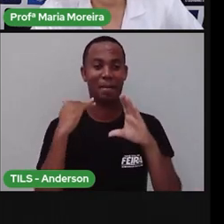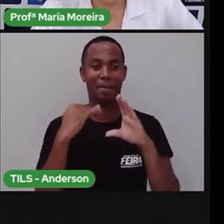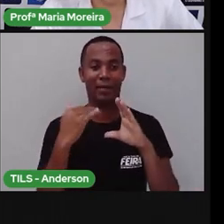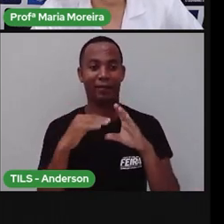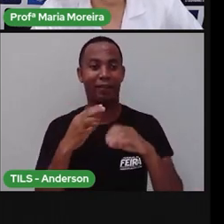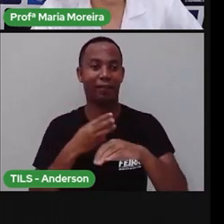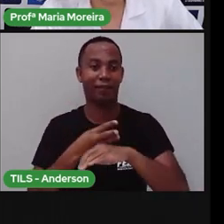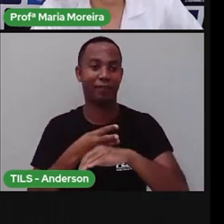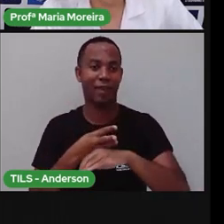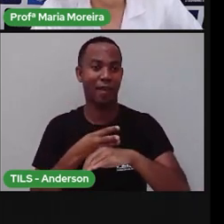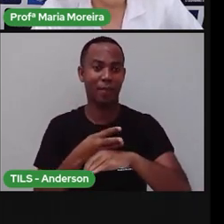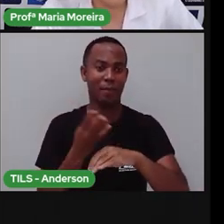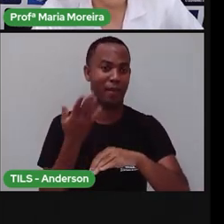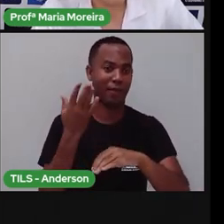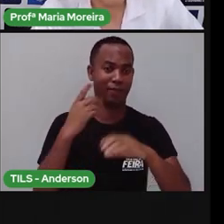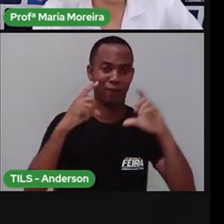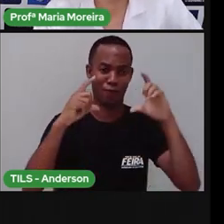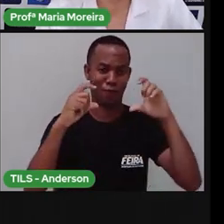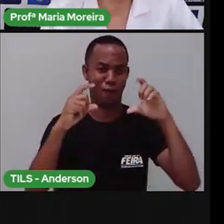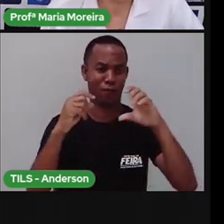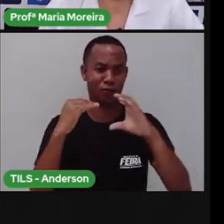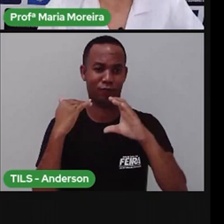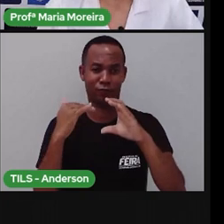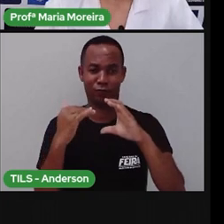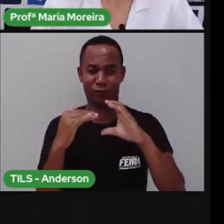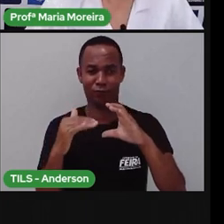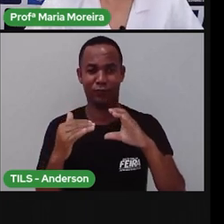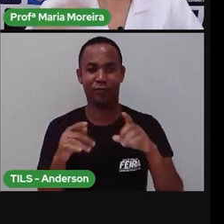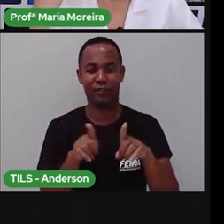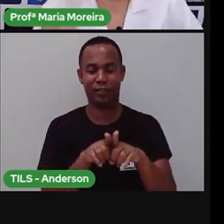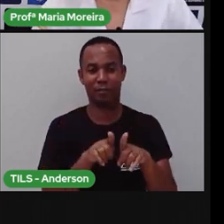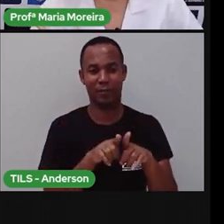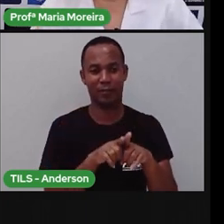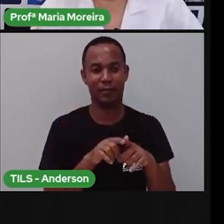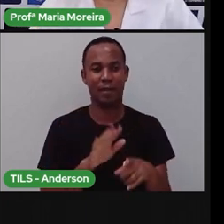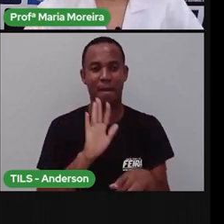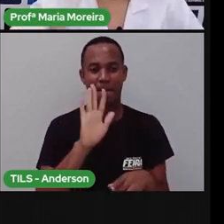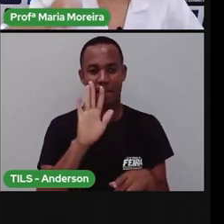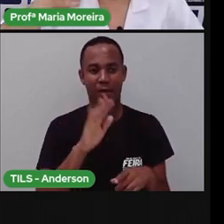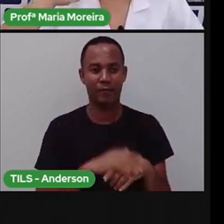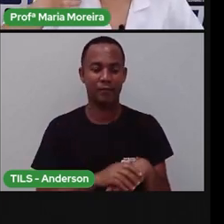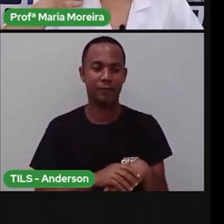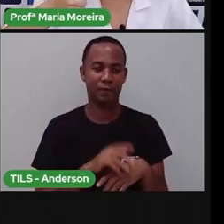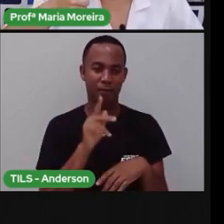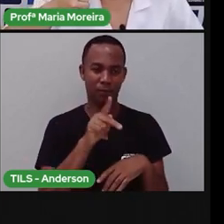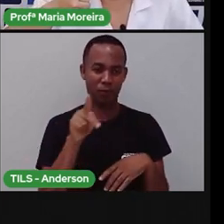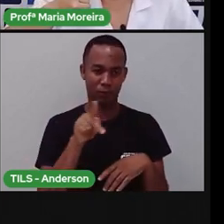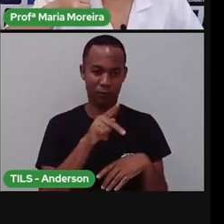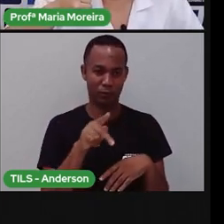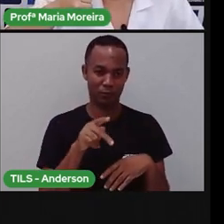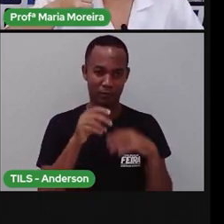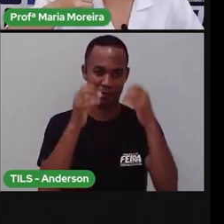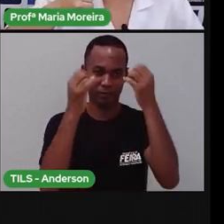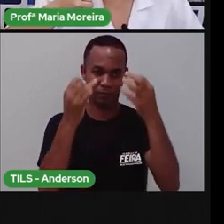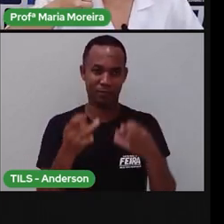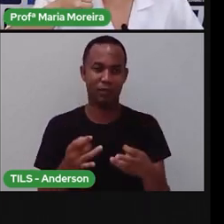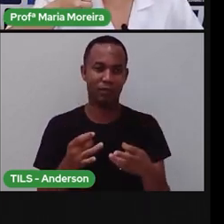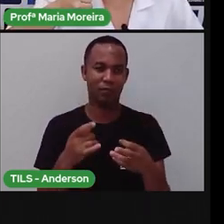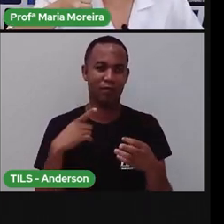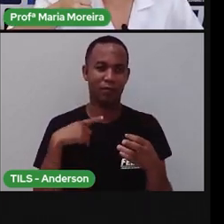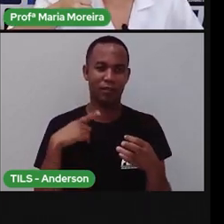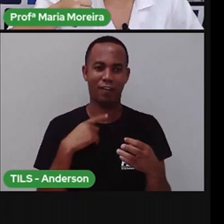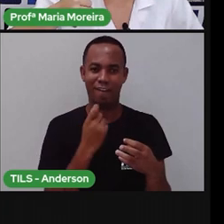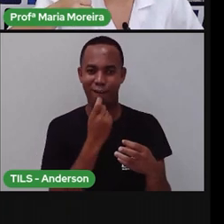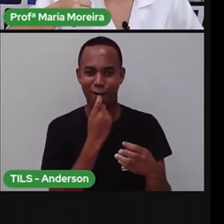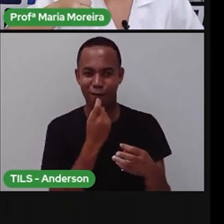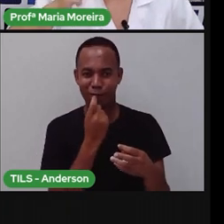WhatsApp. São as fotografias que registram os nossos momentos. Só que a Pró falou aqui que existem os fósseis, né? Desses seres